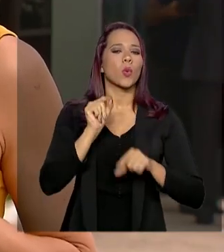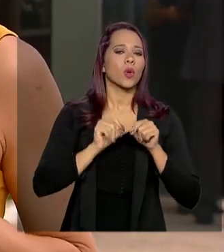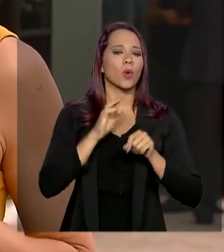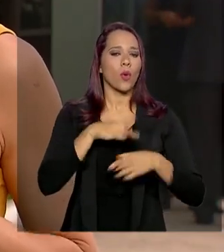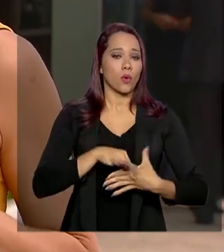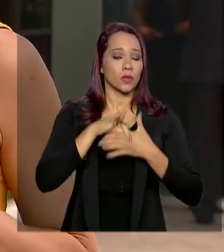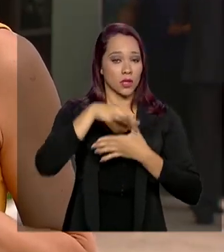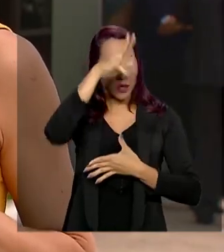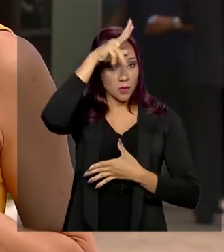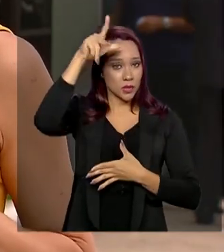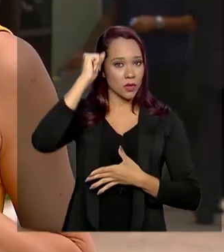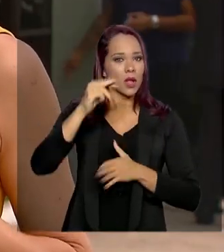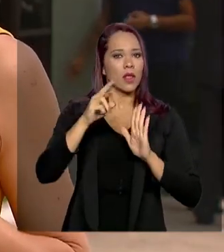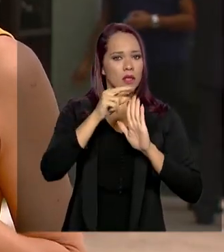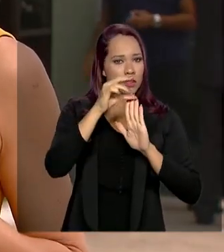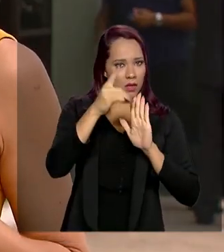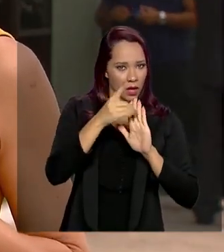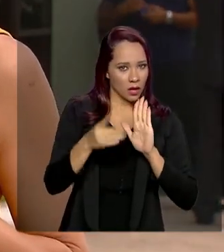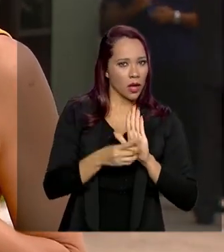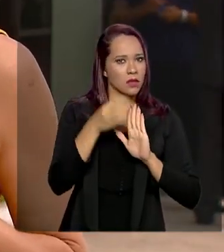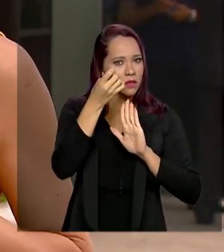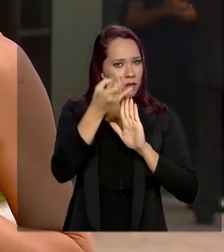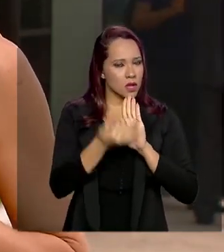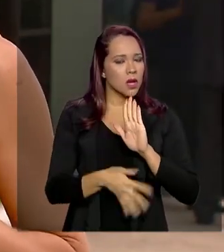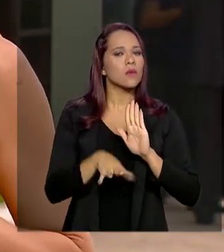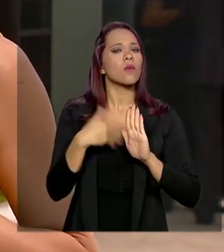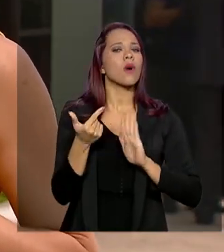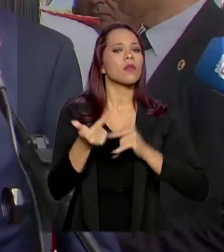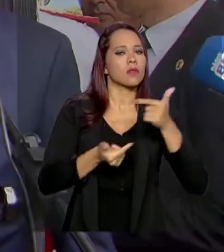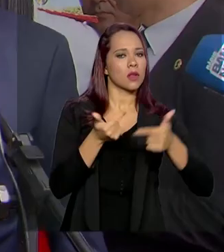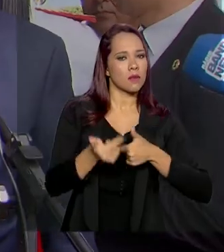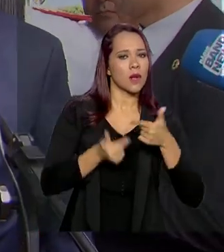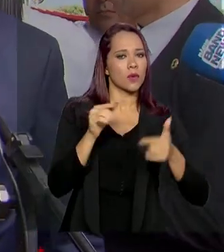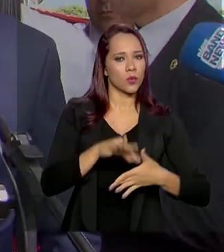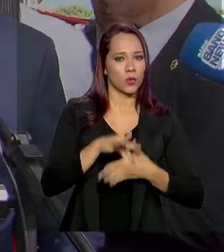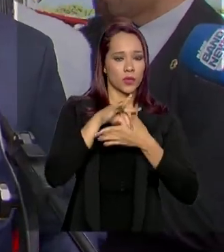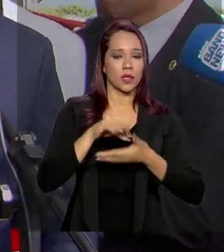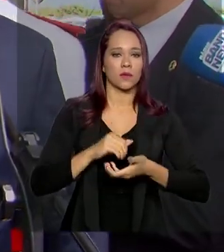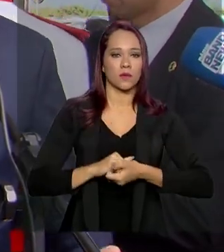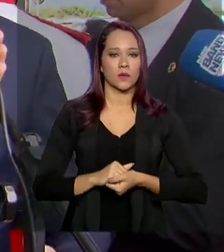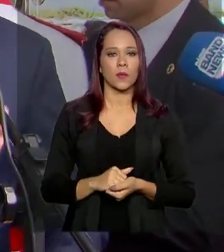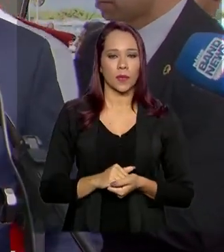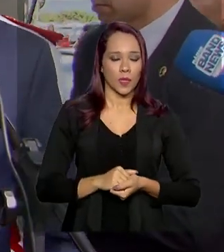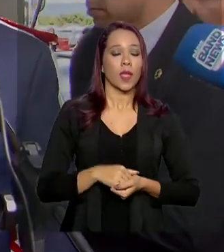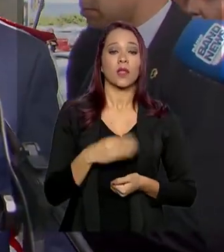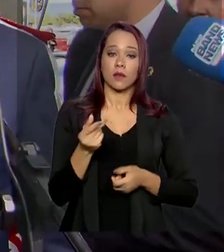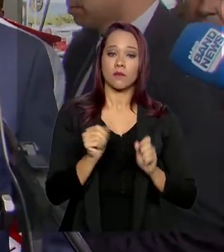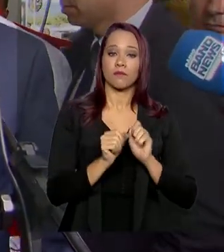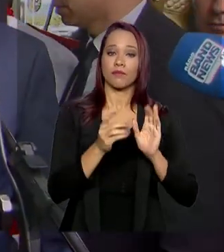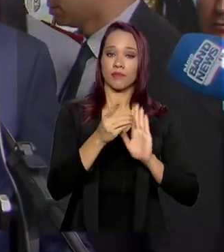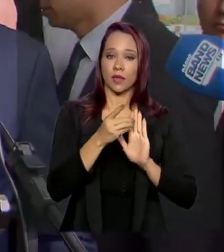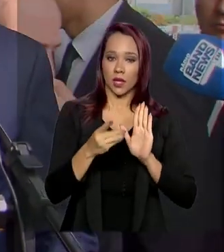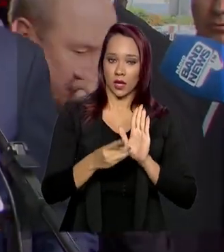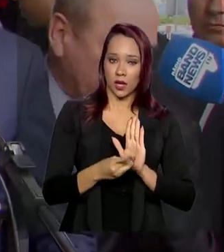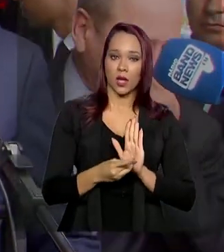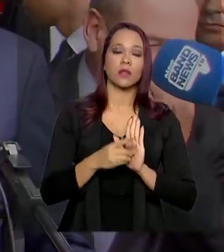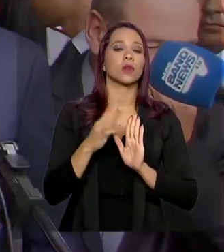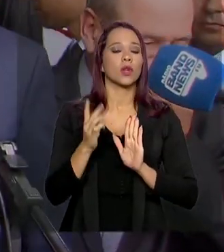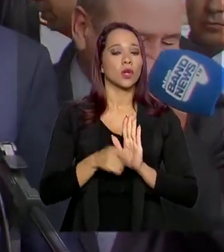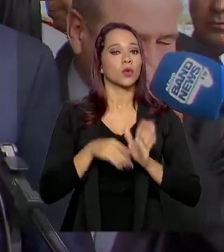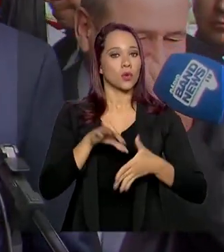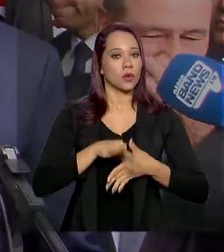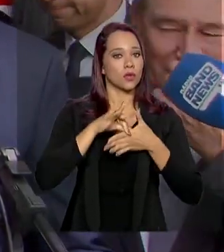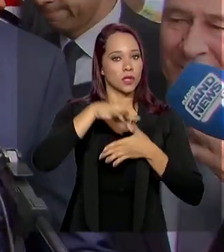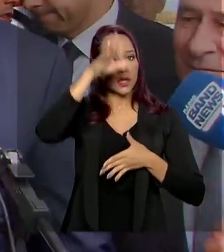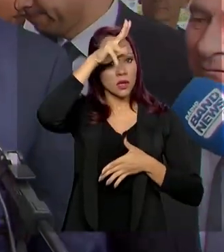será editado com a descrição das atividades desse Conselho. Está sendo ultimado o decreto daquele Conselho